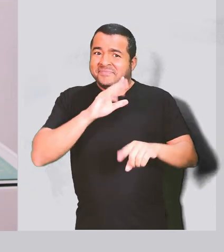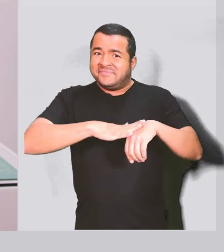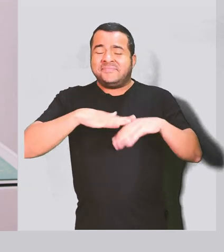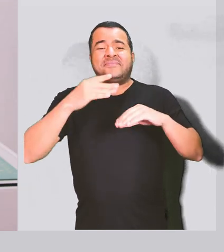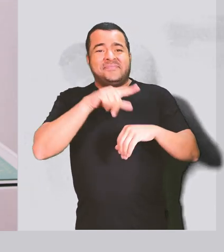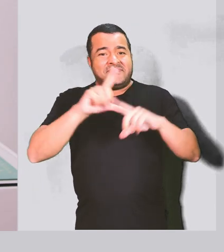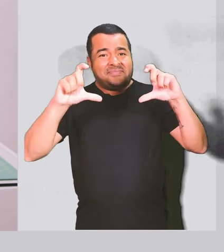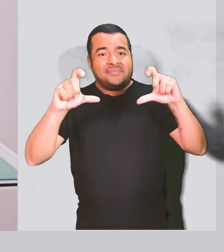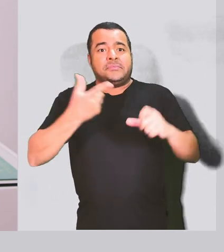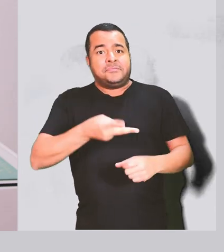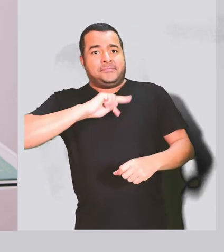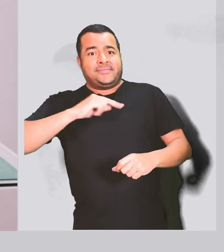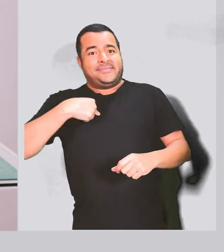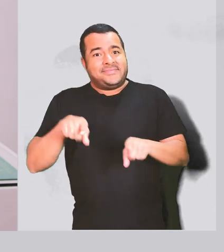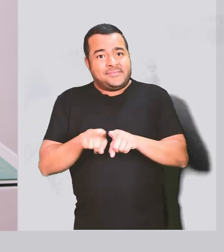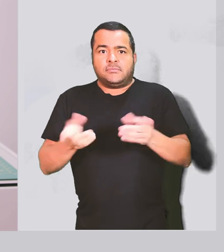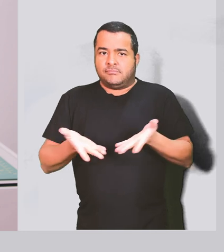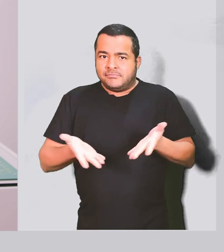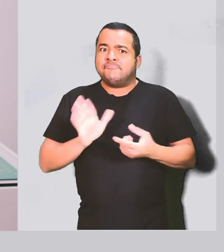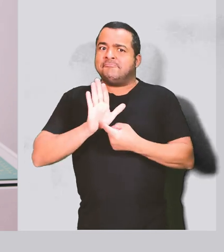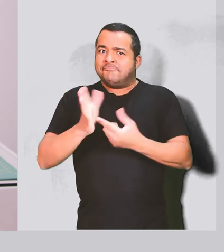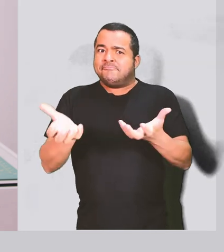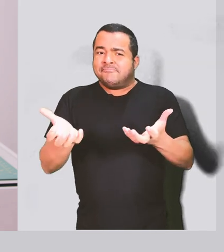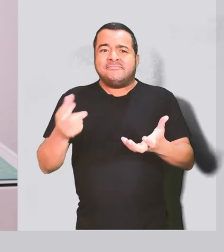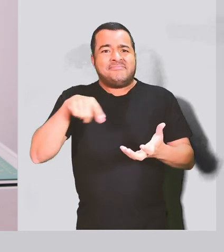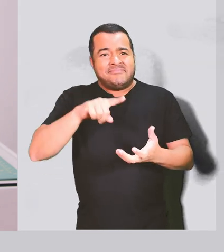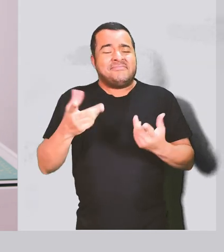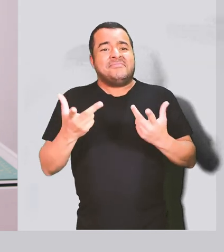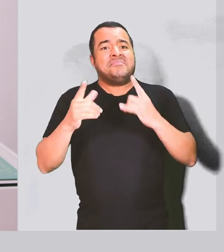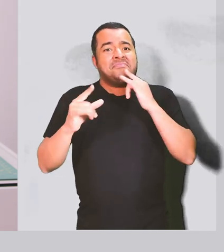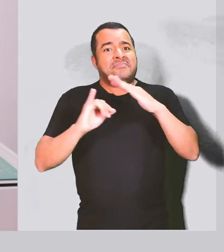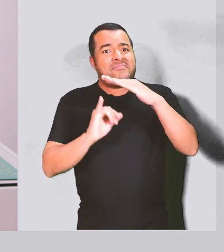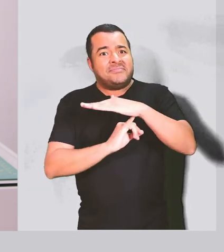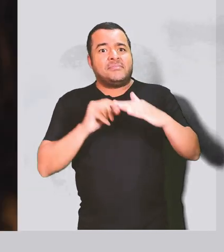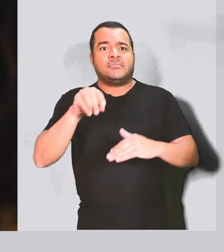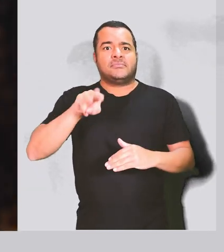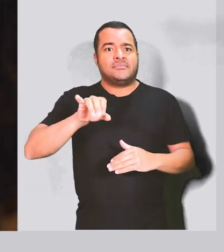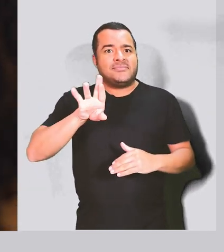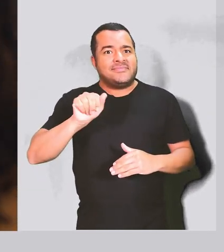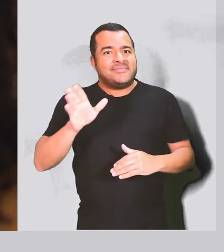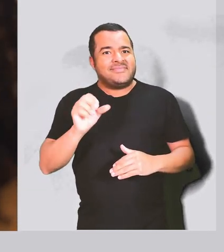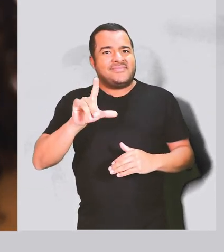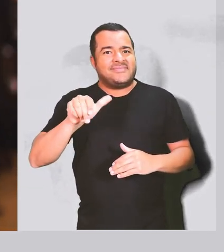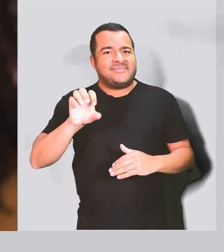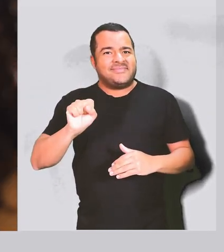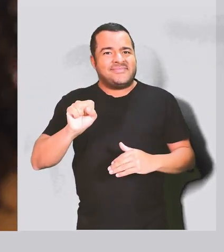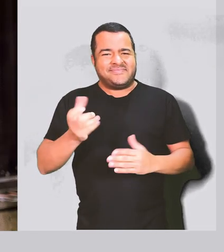fotógrafa. Hoje eu quero mostrar para vocês um pouquinho do acervo fotográfico do Instituto Moreira Salles. Pega a visão!